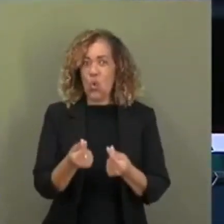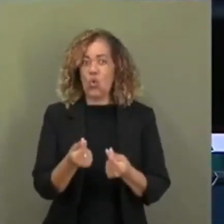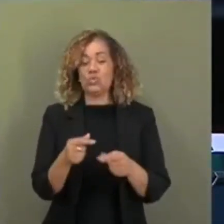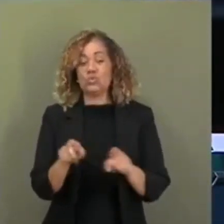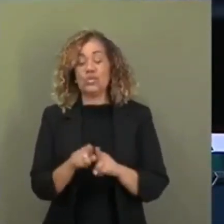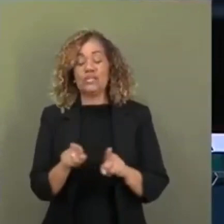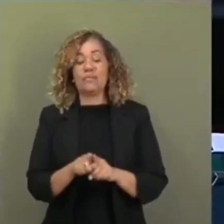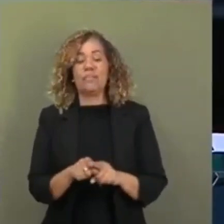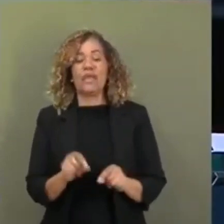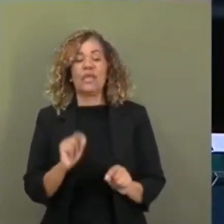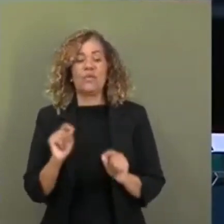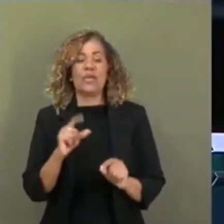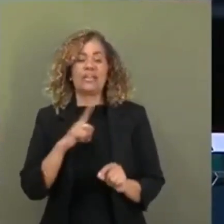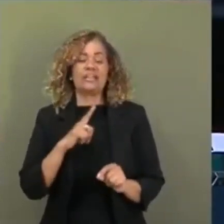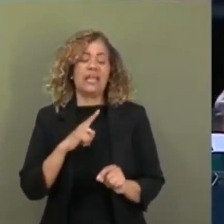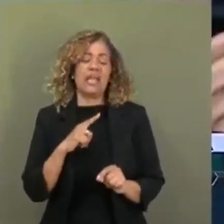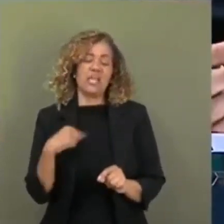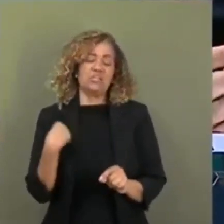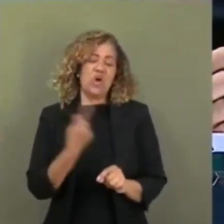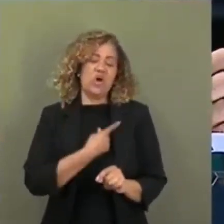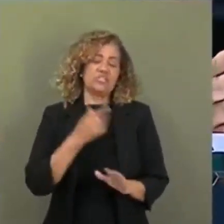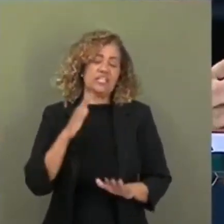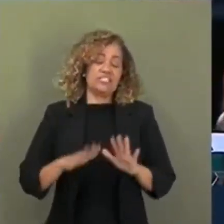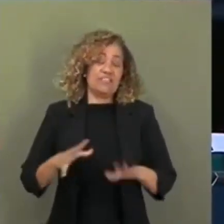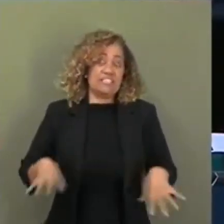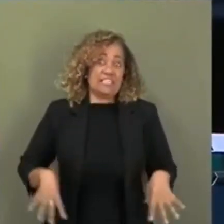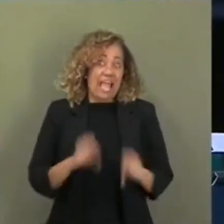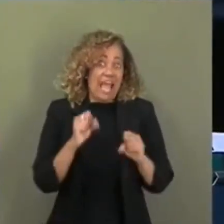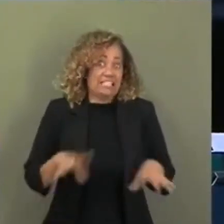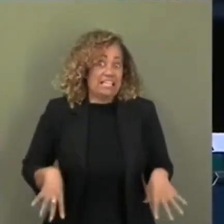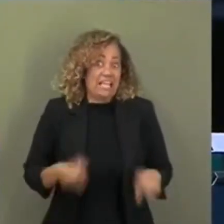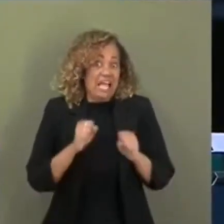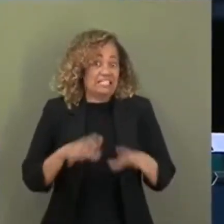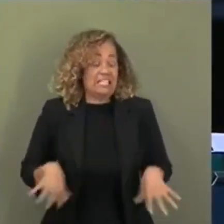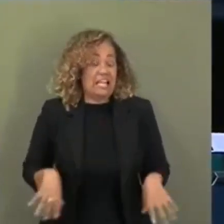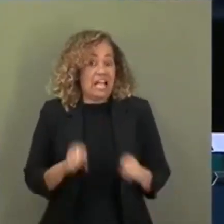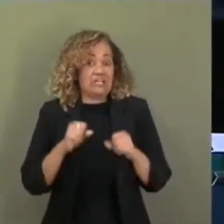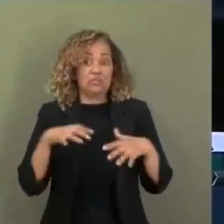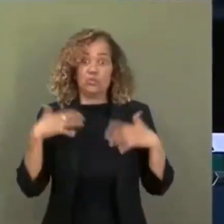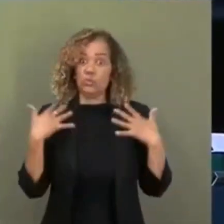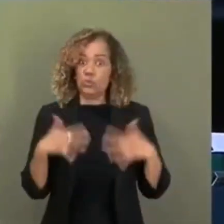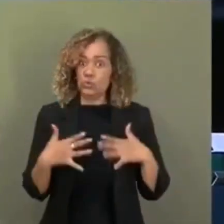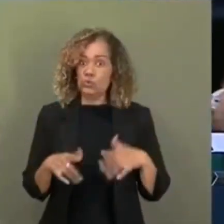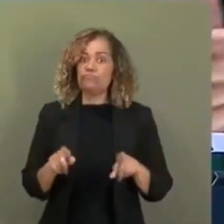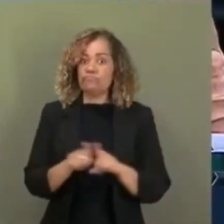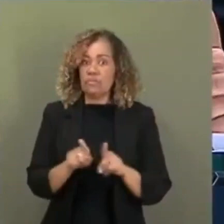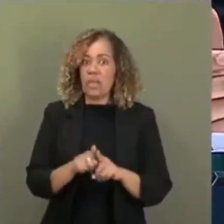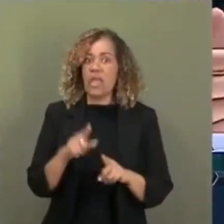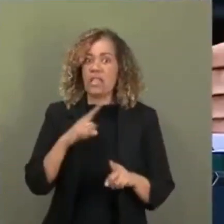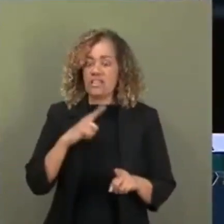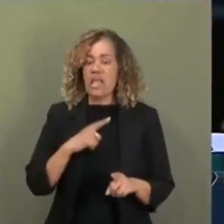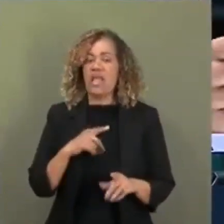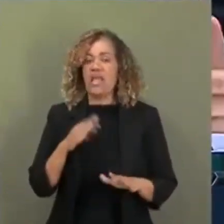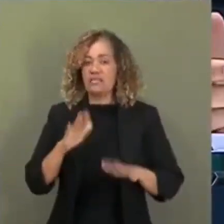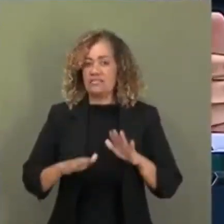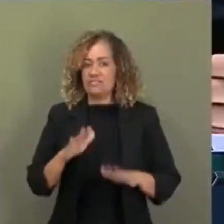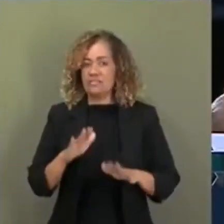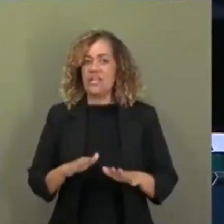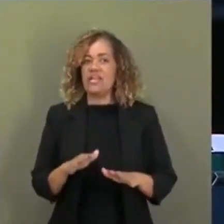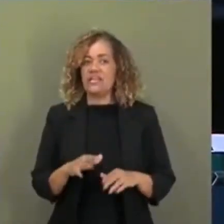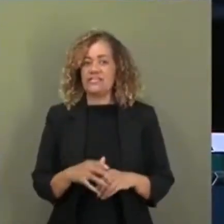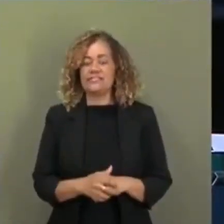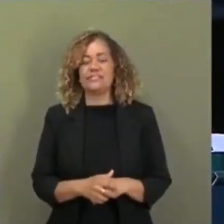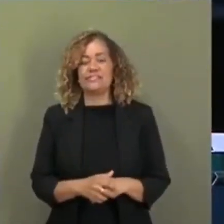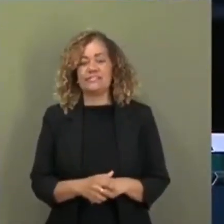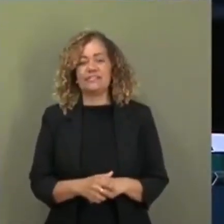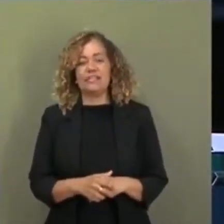funcionalismo, que é a gente às vezes gasta muito, mas tem alguns aspectos do funcionalismo que estão um pouco sucateados.